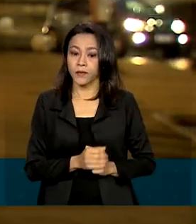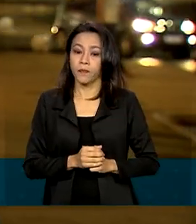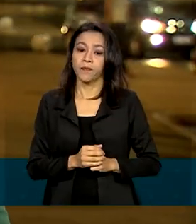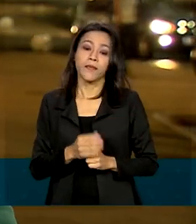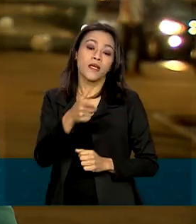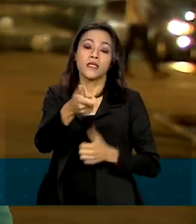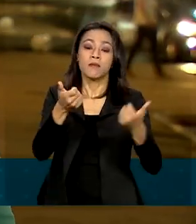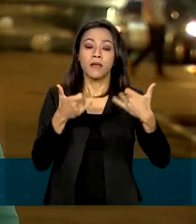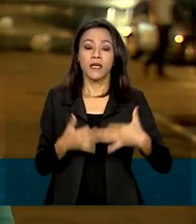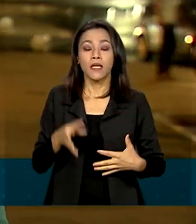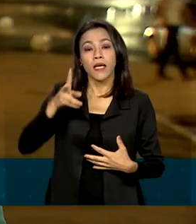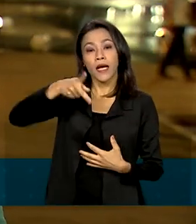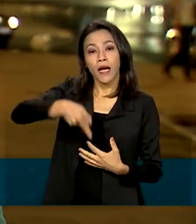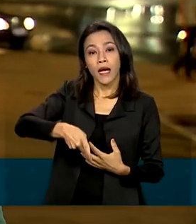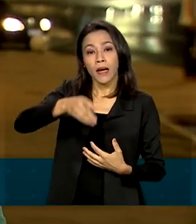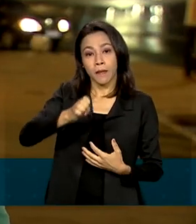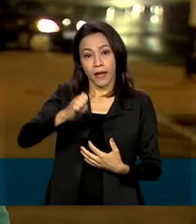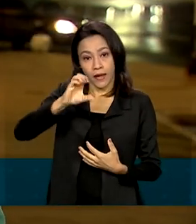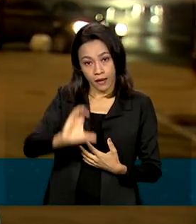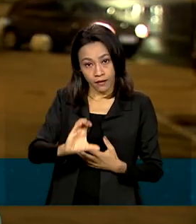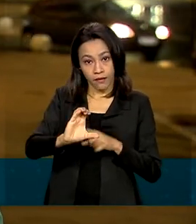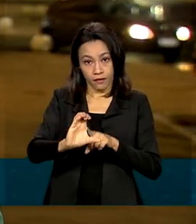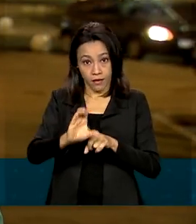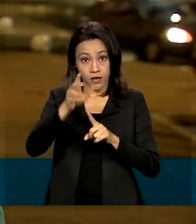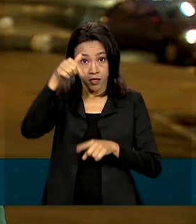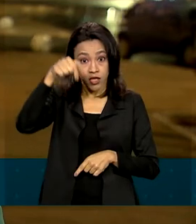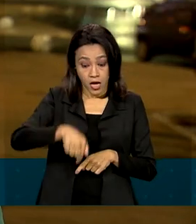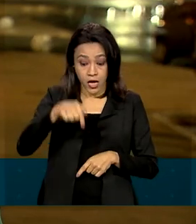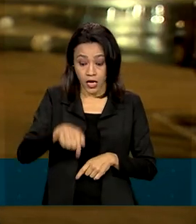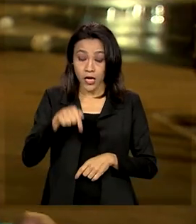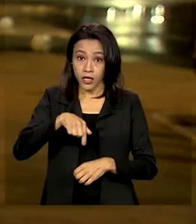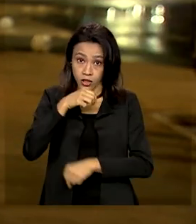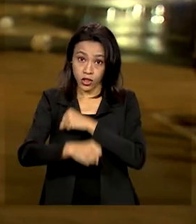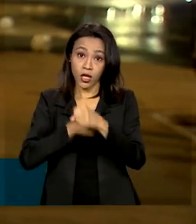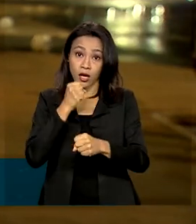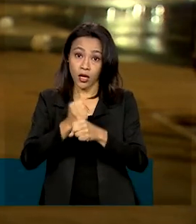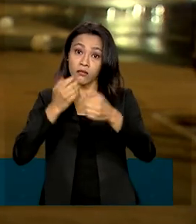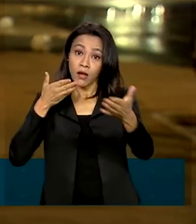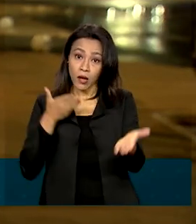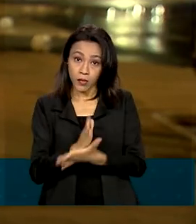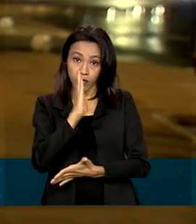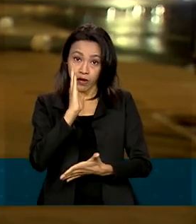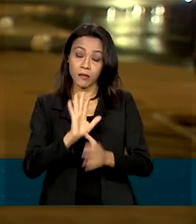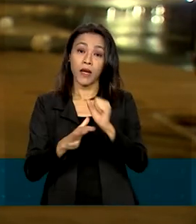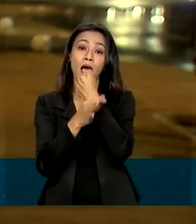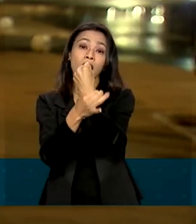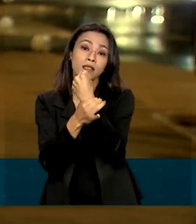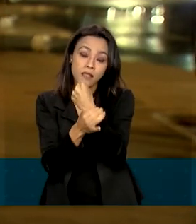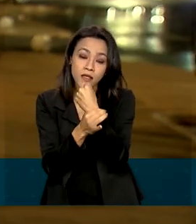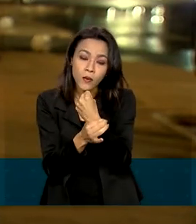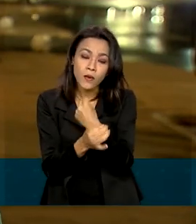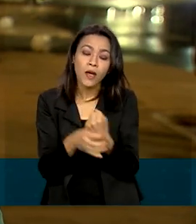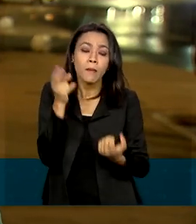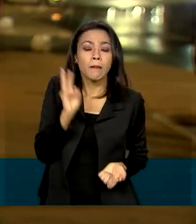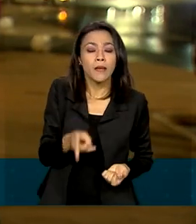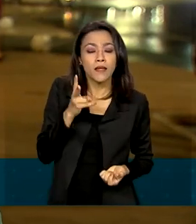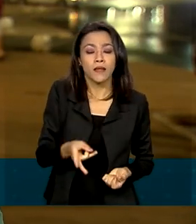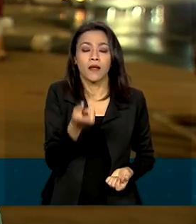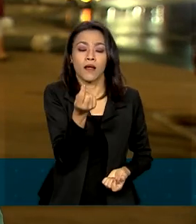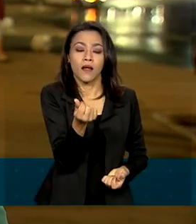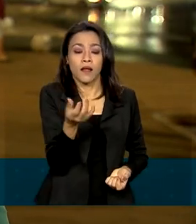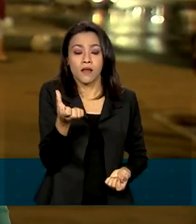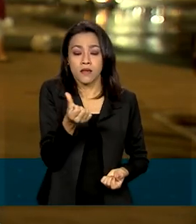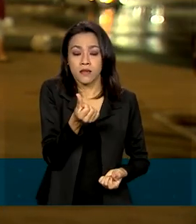transição seja aprovada ainda neste ano para garantir, entre outras coisas, a manutenção do valor de 600